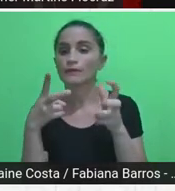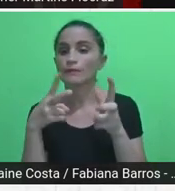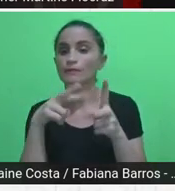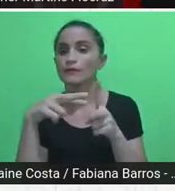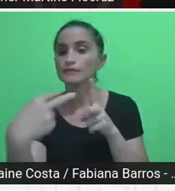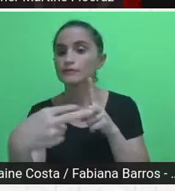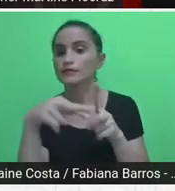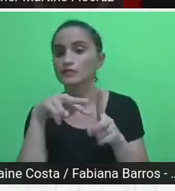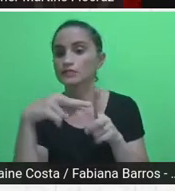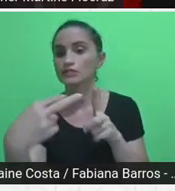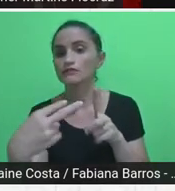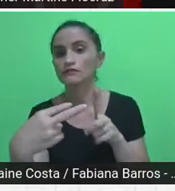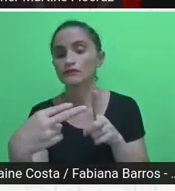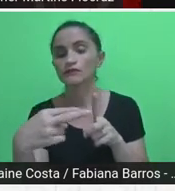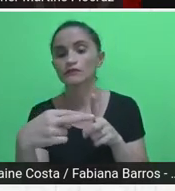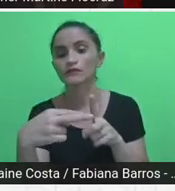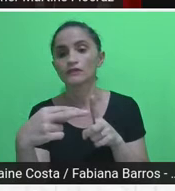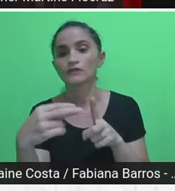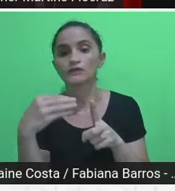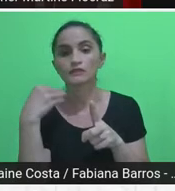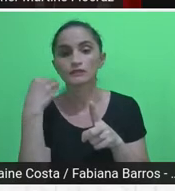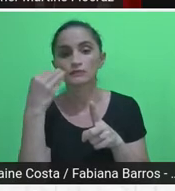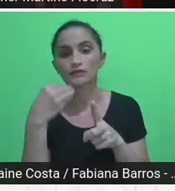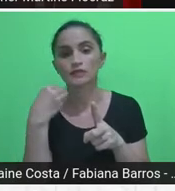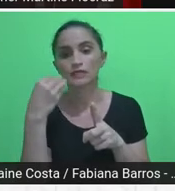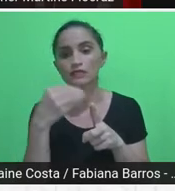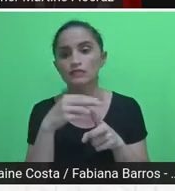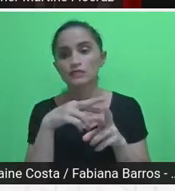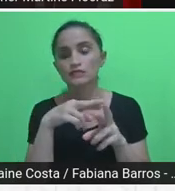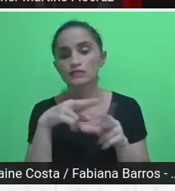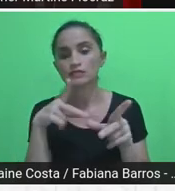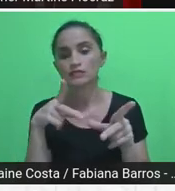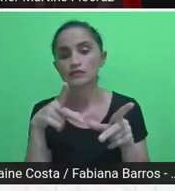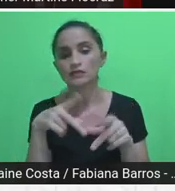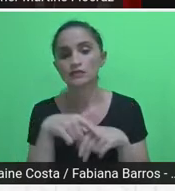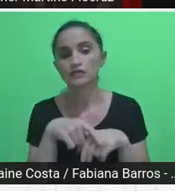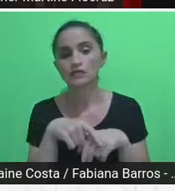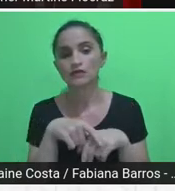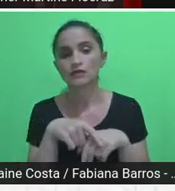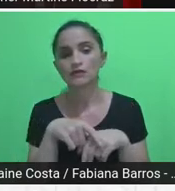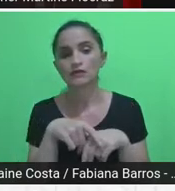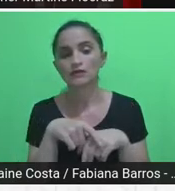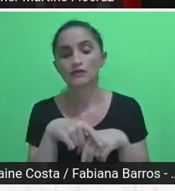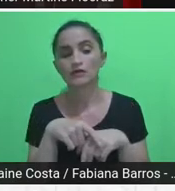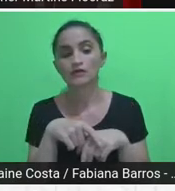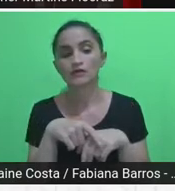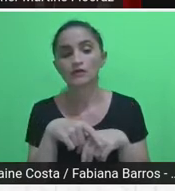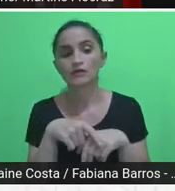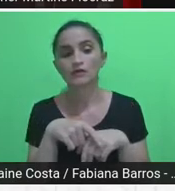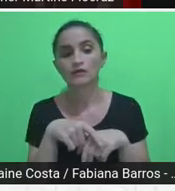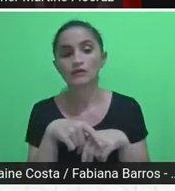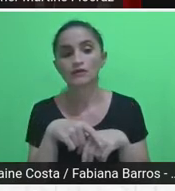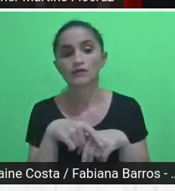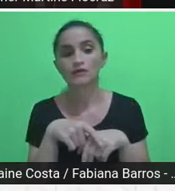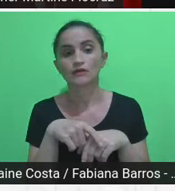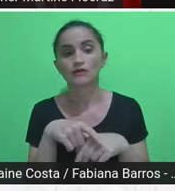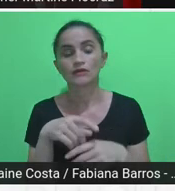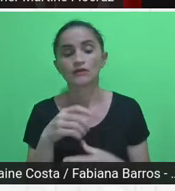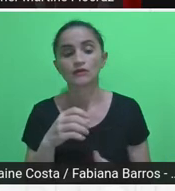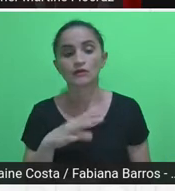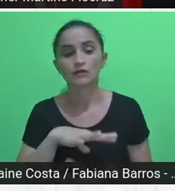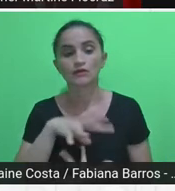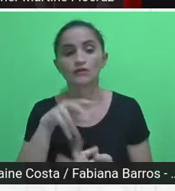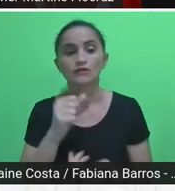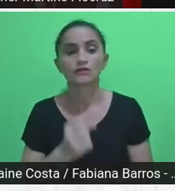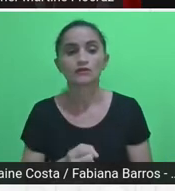apresentação que a gente traz vai ser uma base para essa